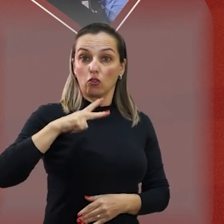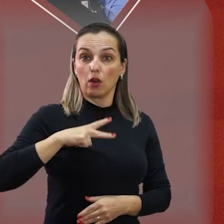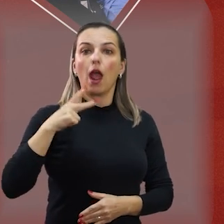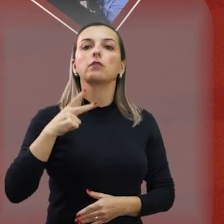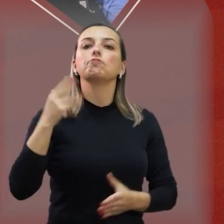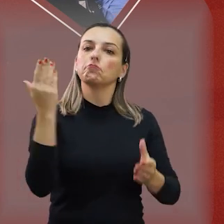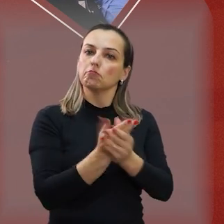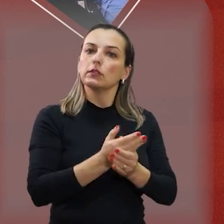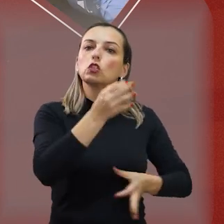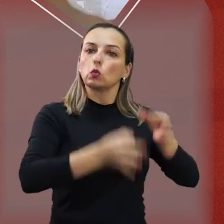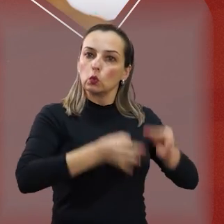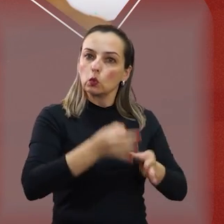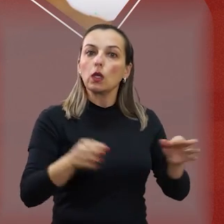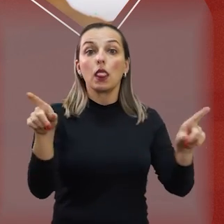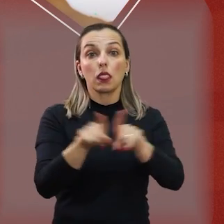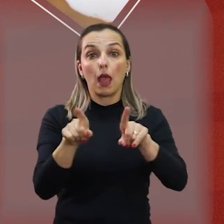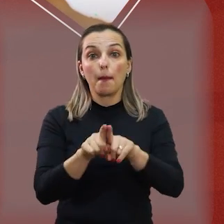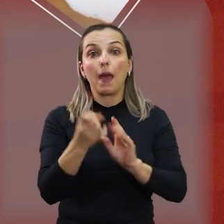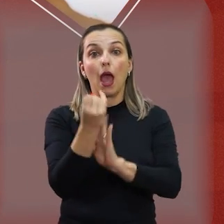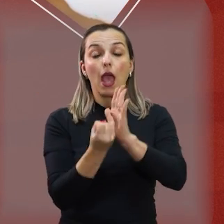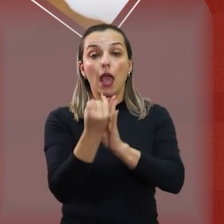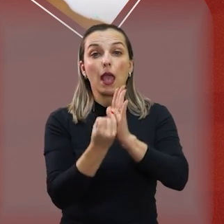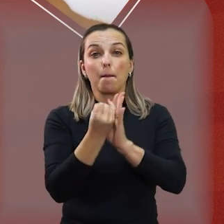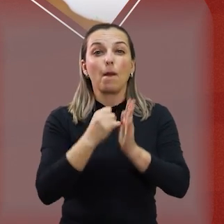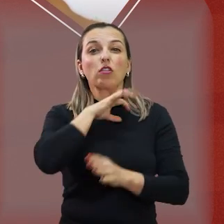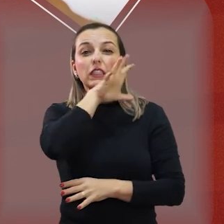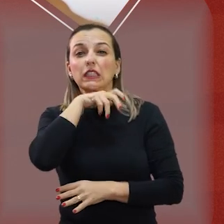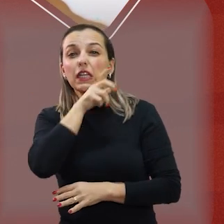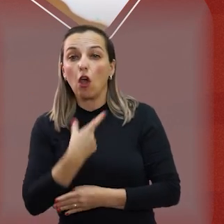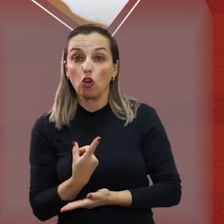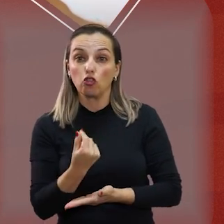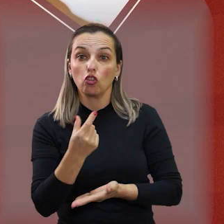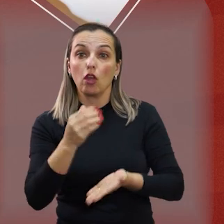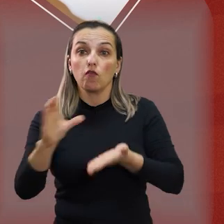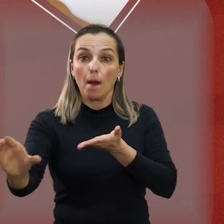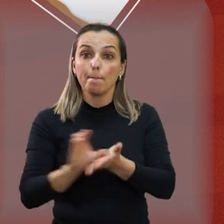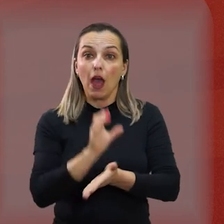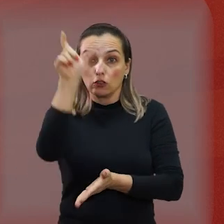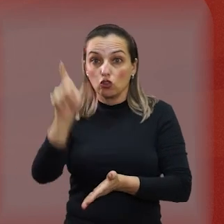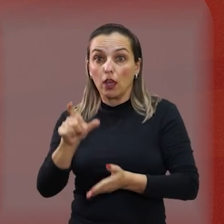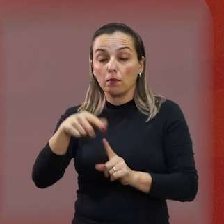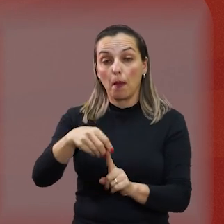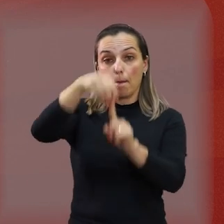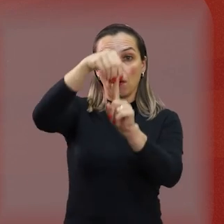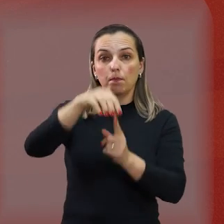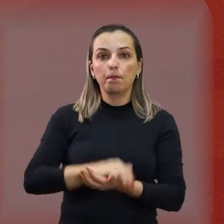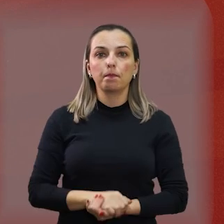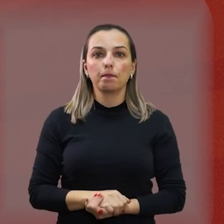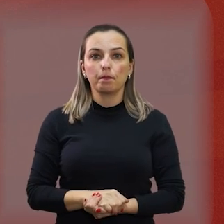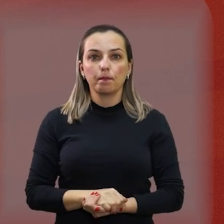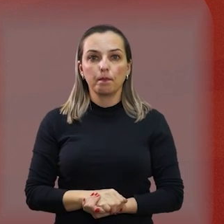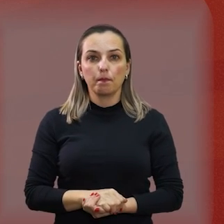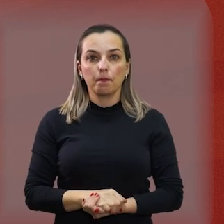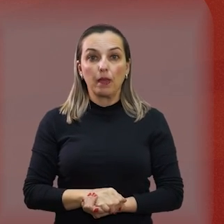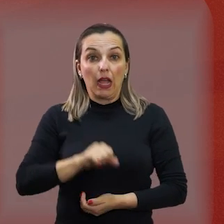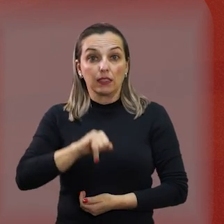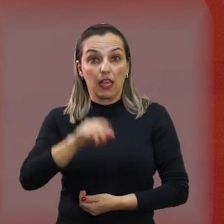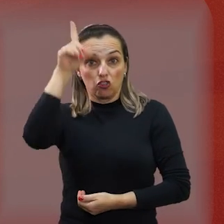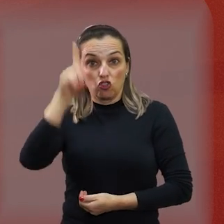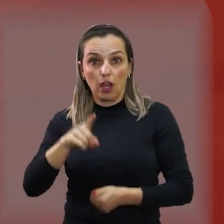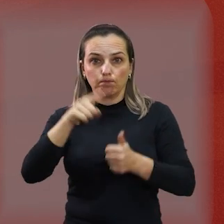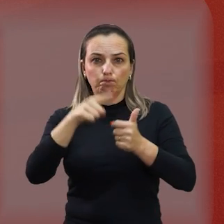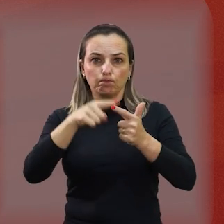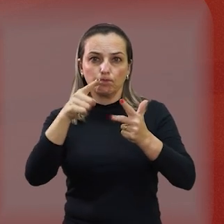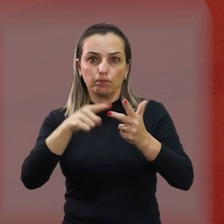processos judiciais e no recebimento da restituição do imposto de renda. Em caso de violação desses